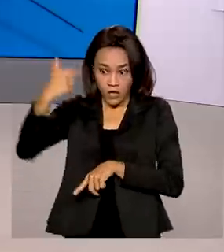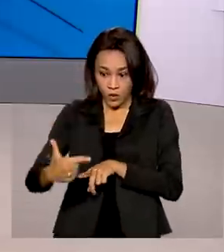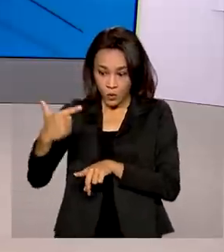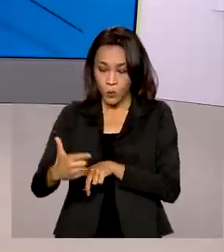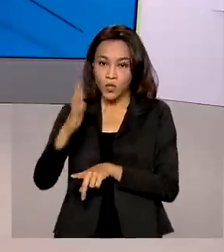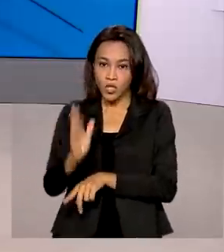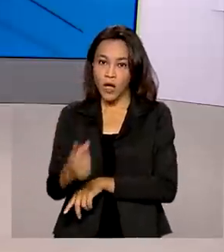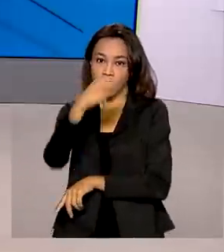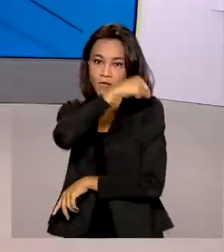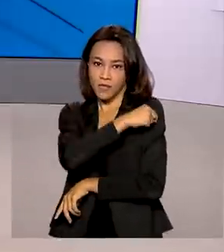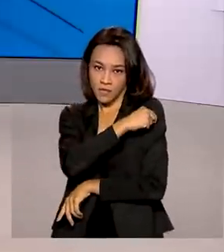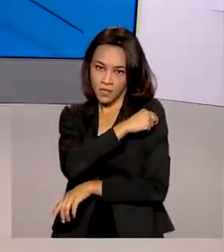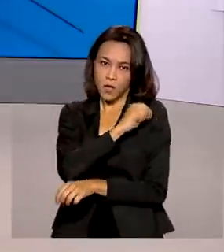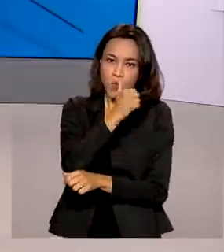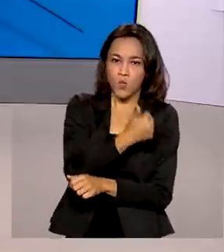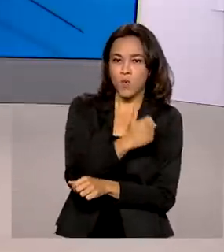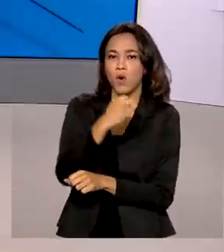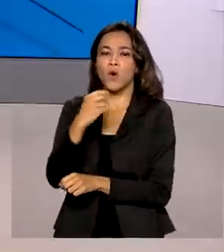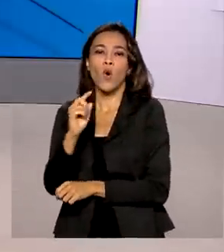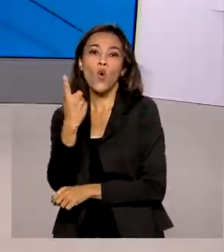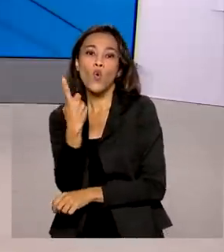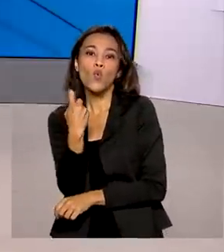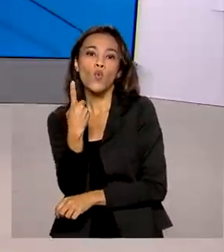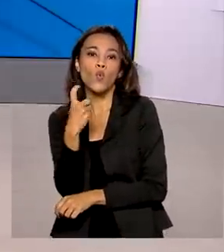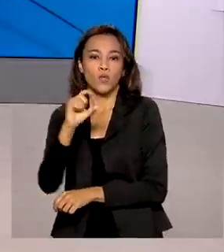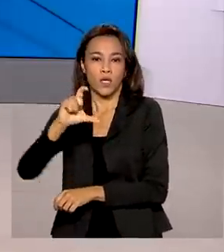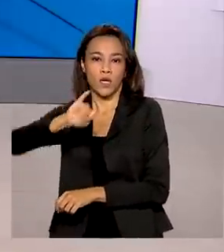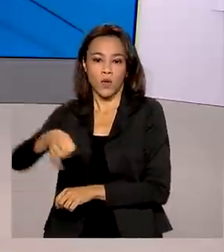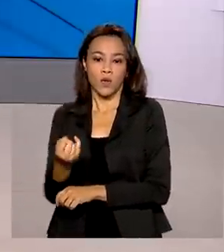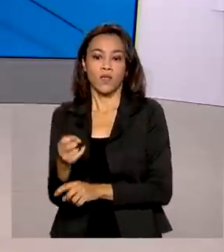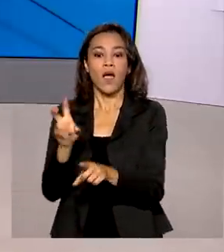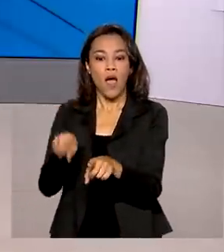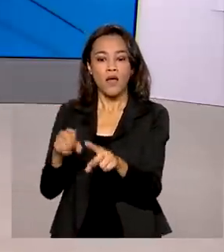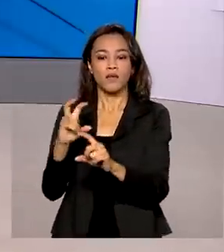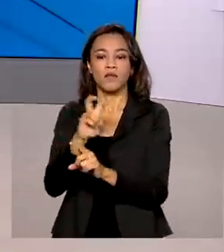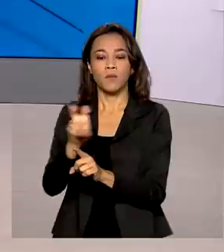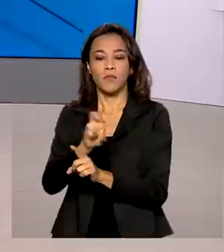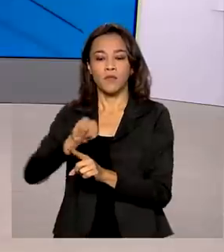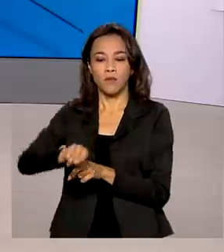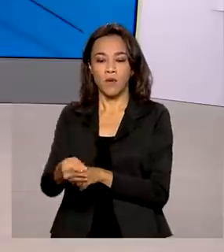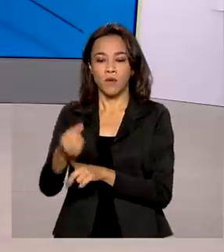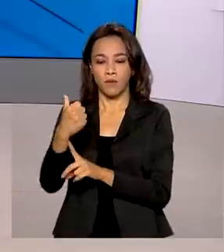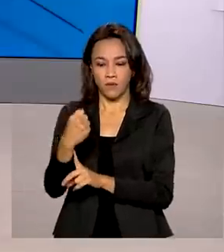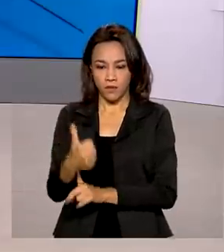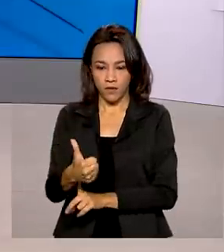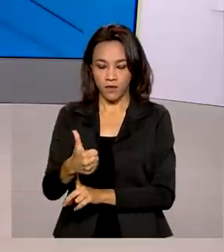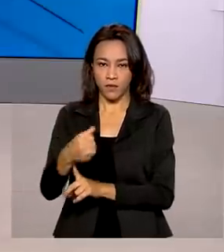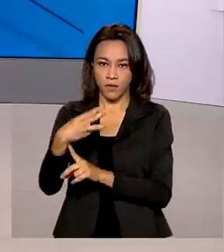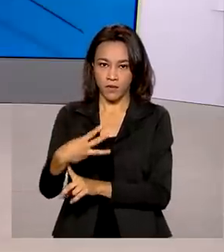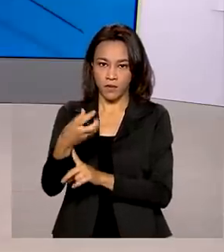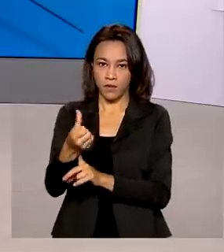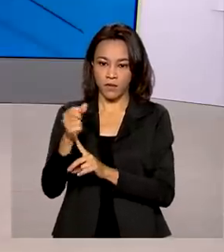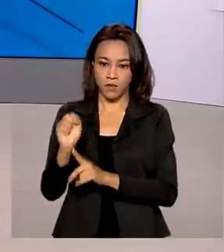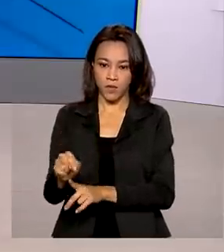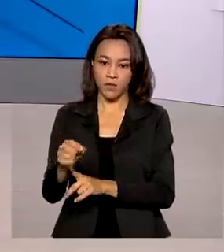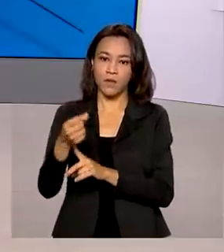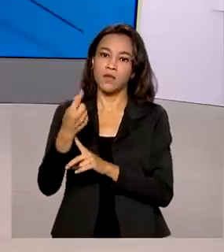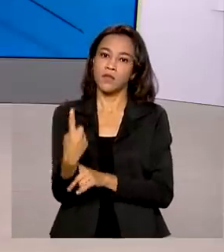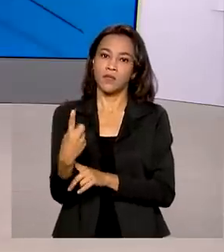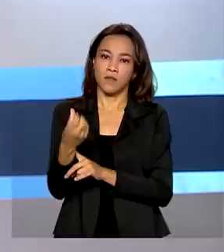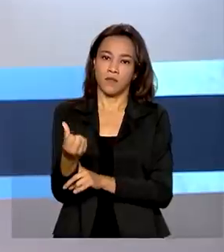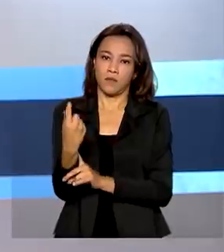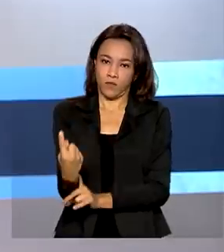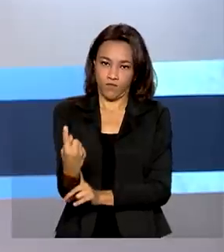doses da vacina ou vacina de dose única é de 55 milhões, 136 mil, 161.